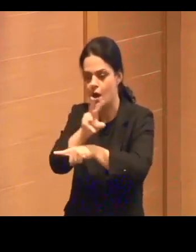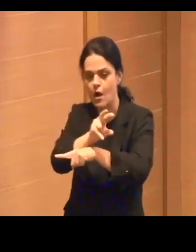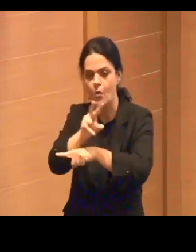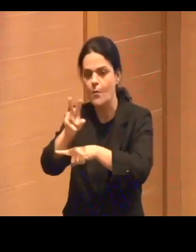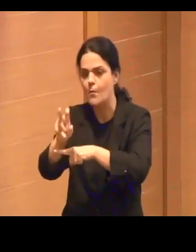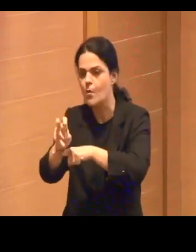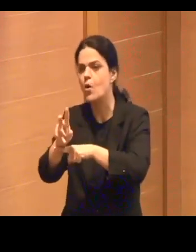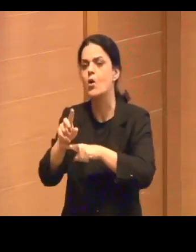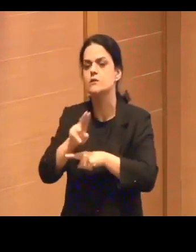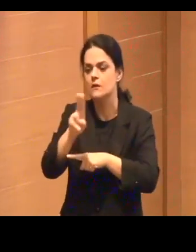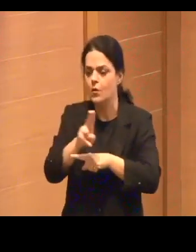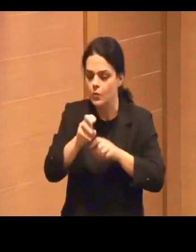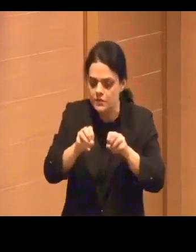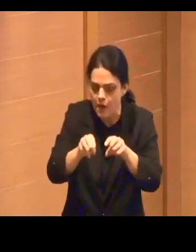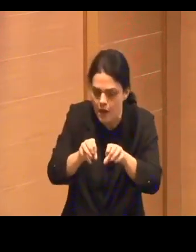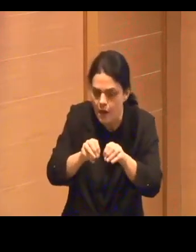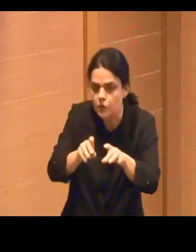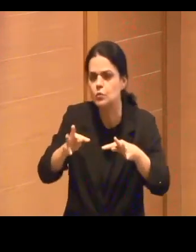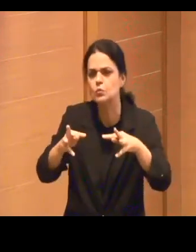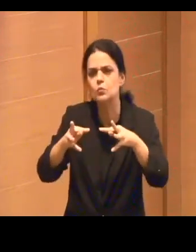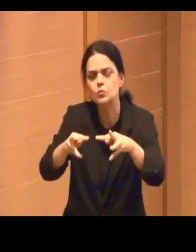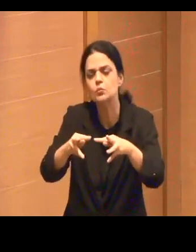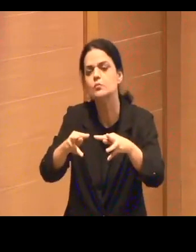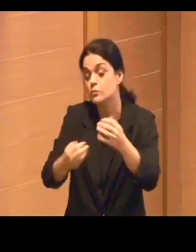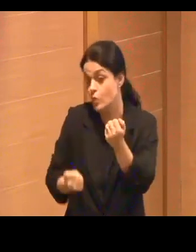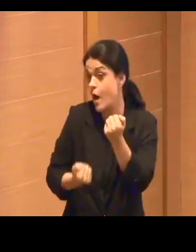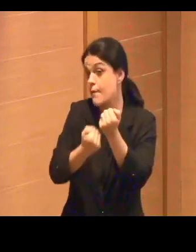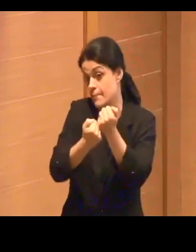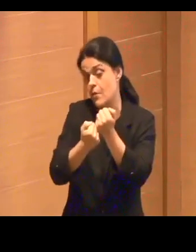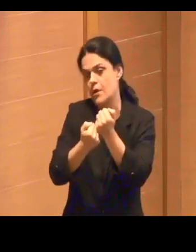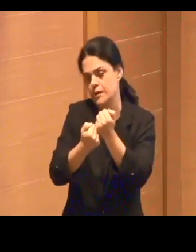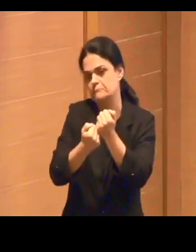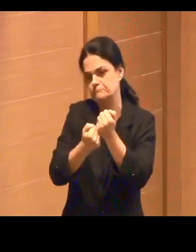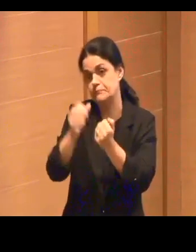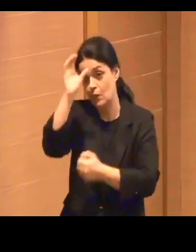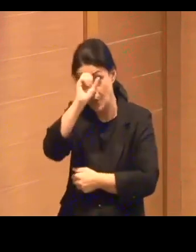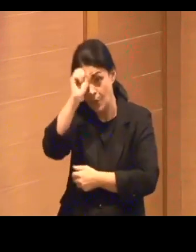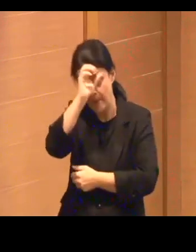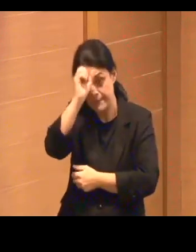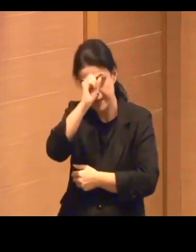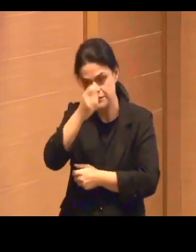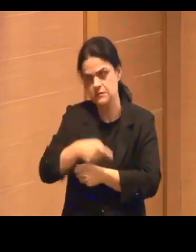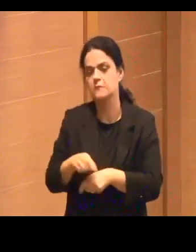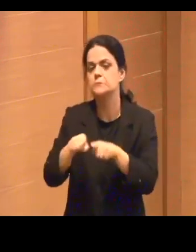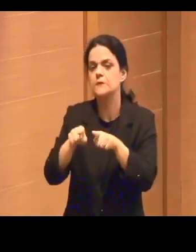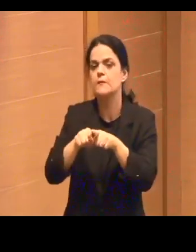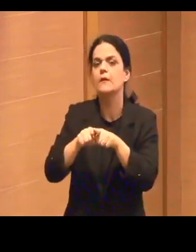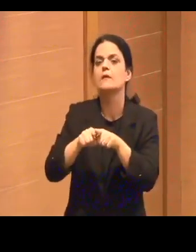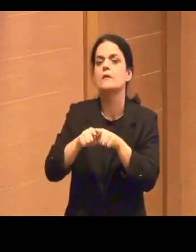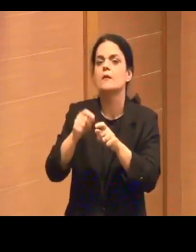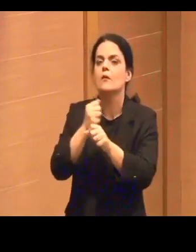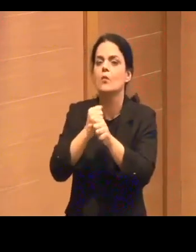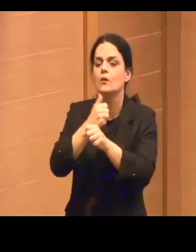tecnologia na educação. E na década de 90, com a abertura da internet para o uso comercial,